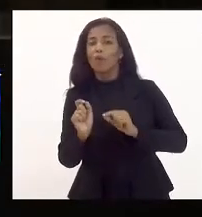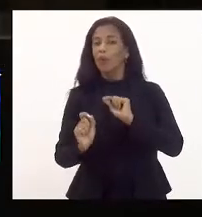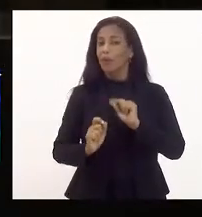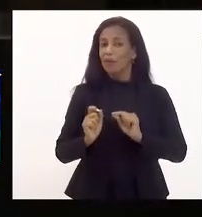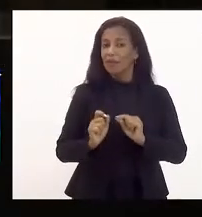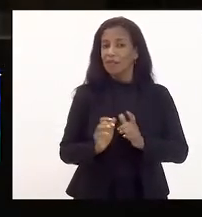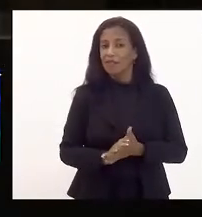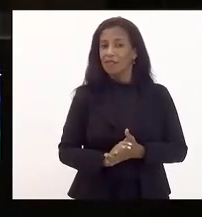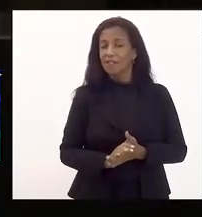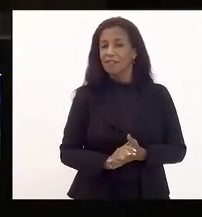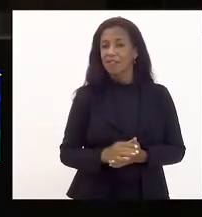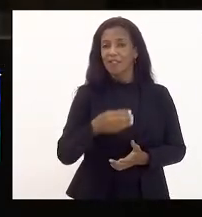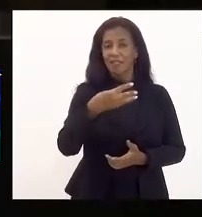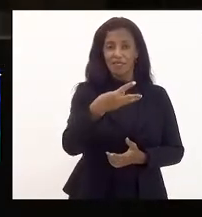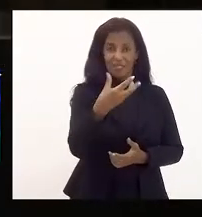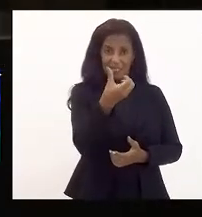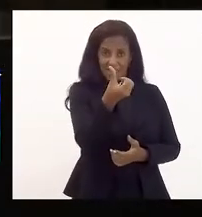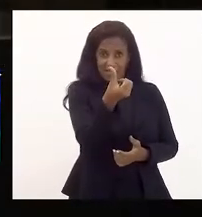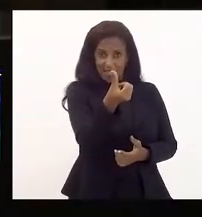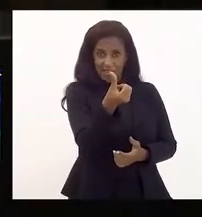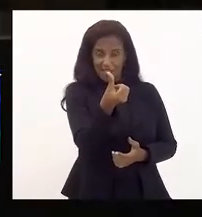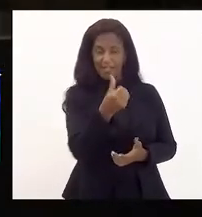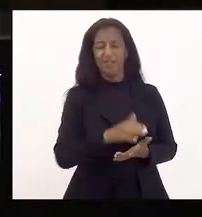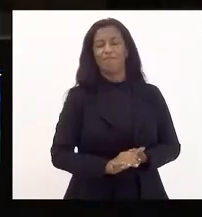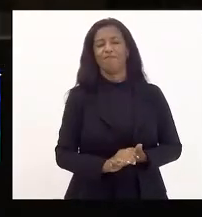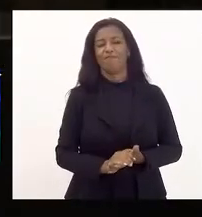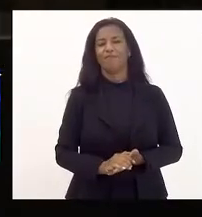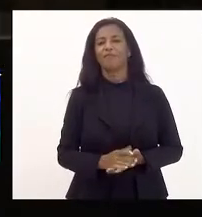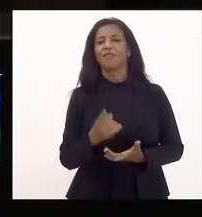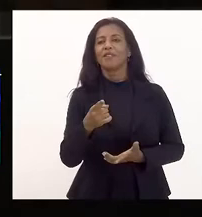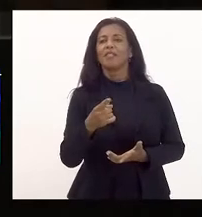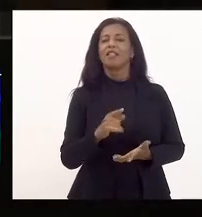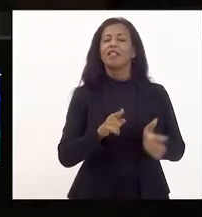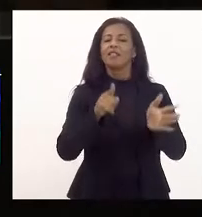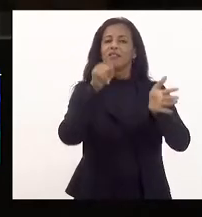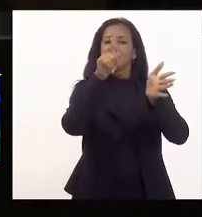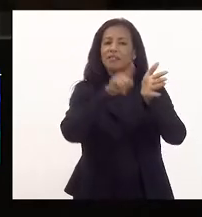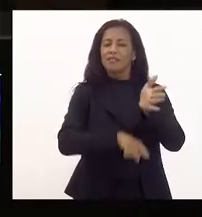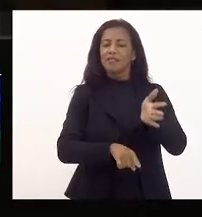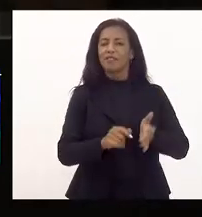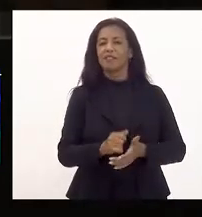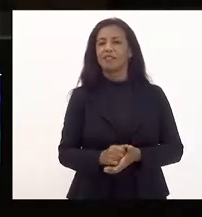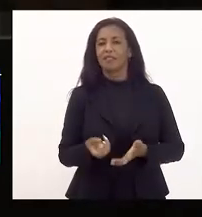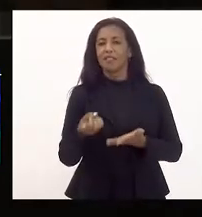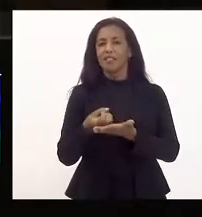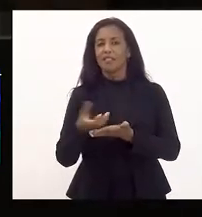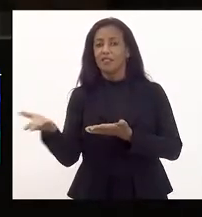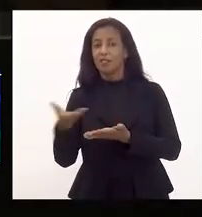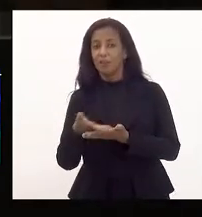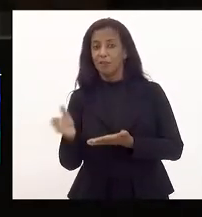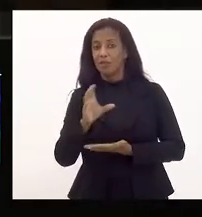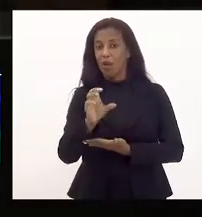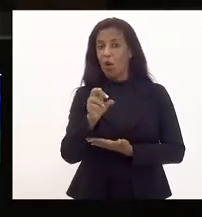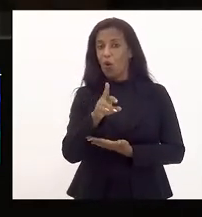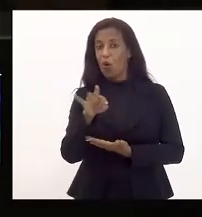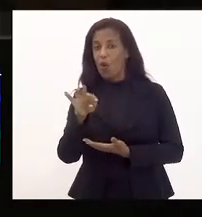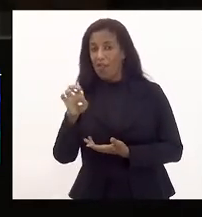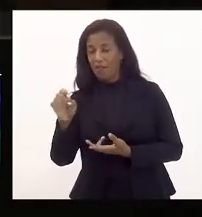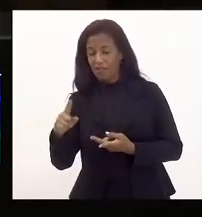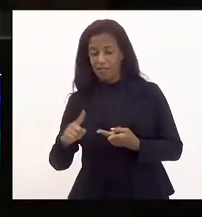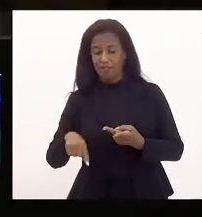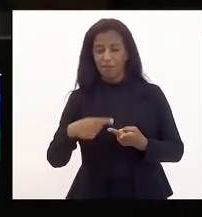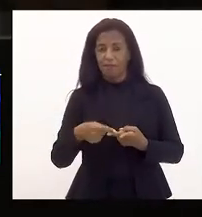sobrar R$ 36 bilhões. Desses R$ bilhões, você tem despesa corrente mais